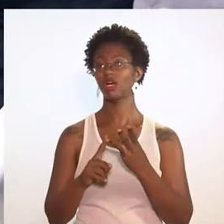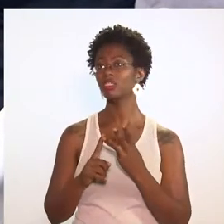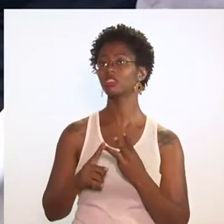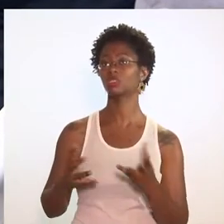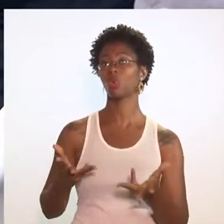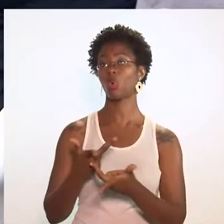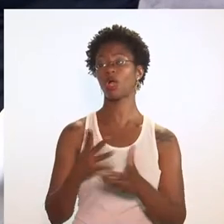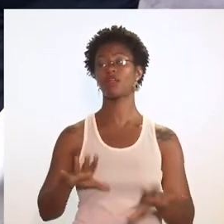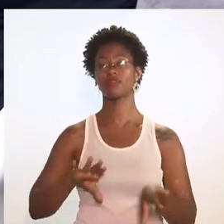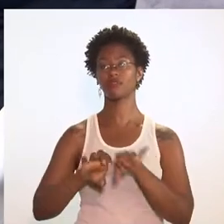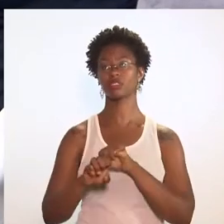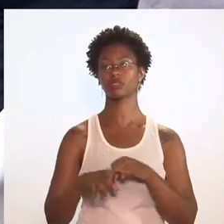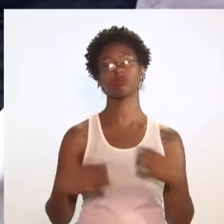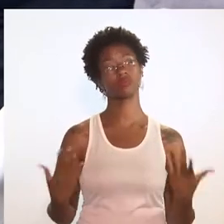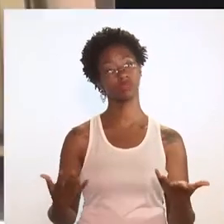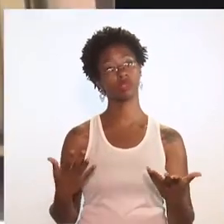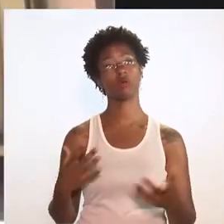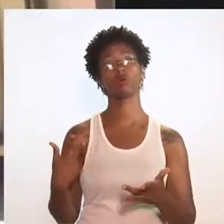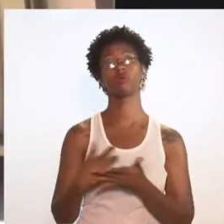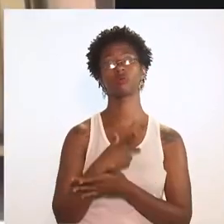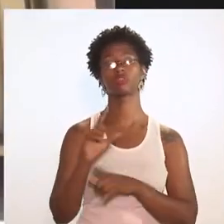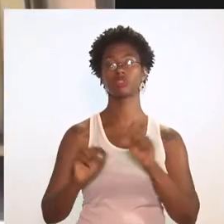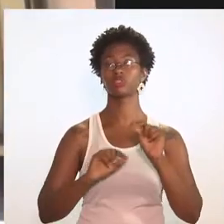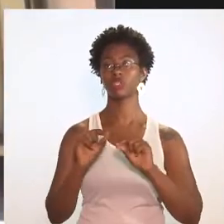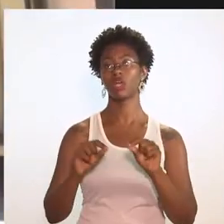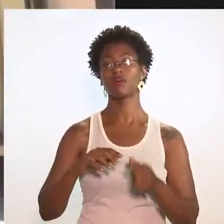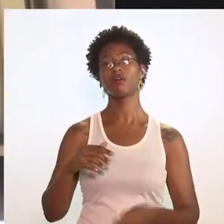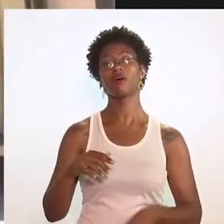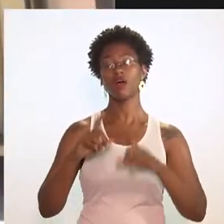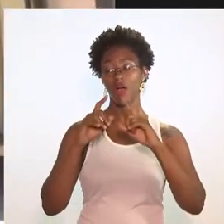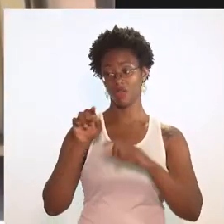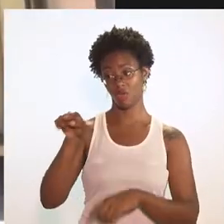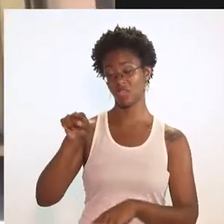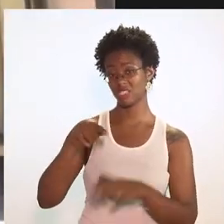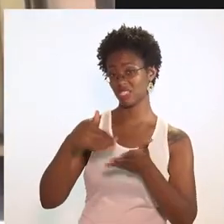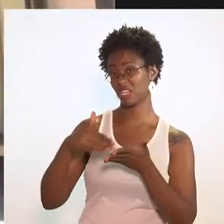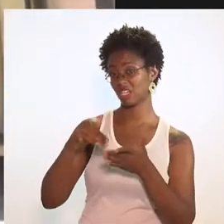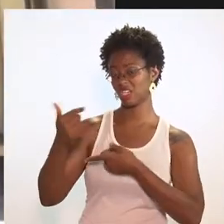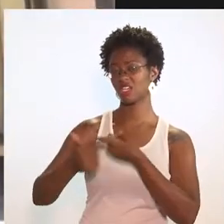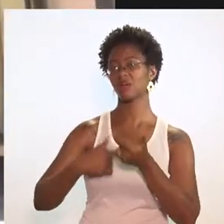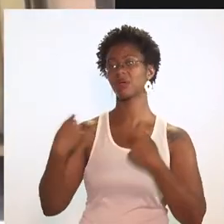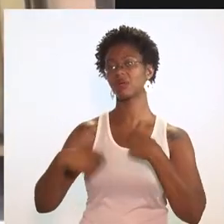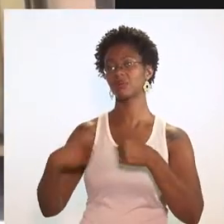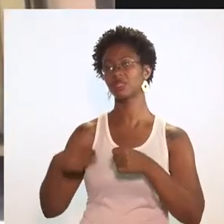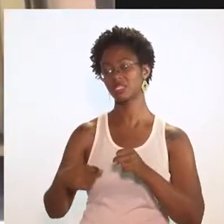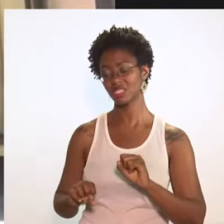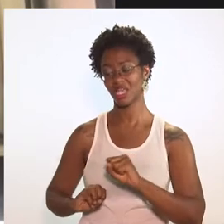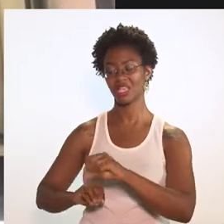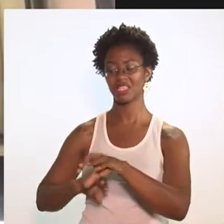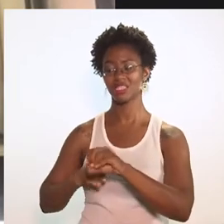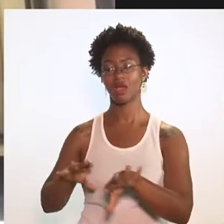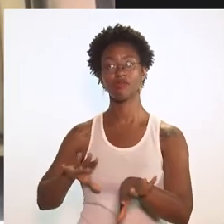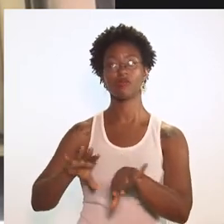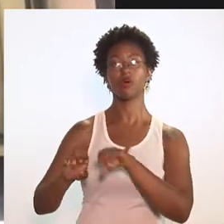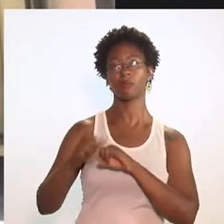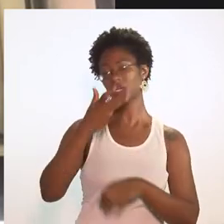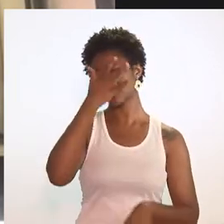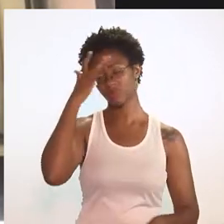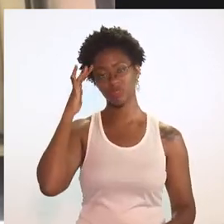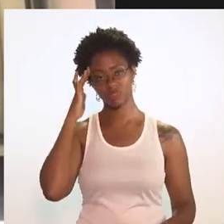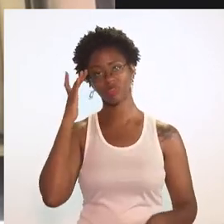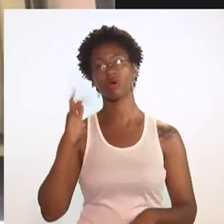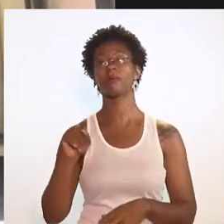leva em consideração essas três palavrinhas. Então, o que acontece? É papel da Secretaria de Trabalho qualificar as pessoas